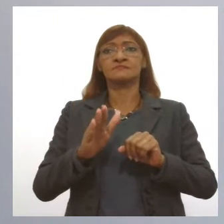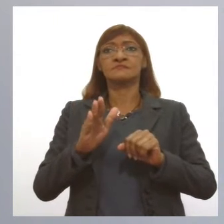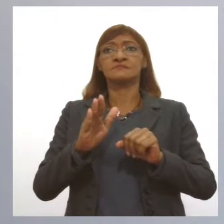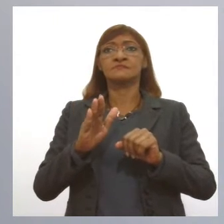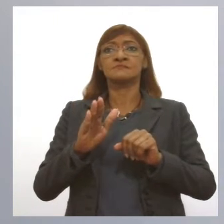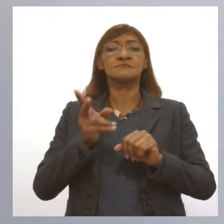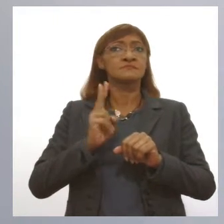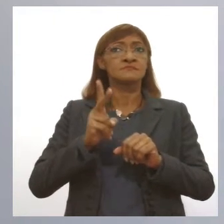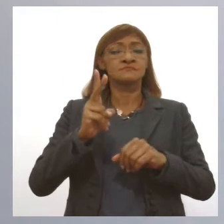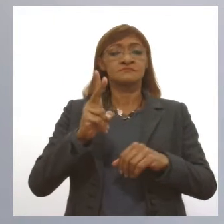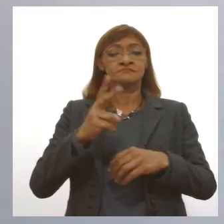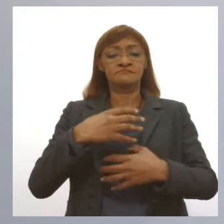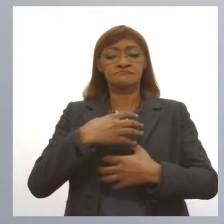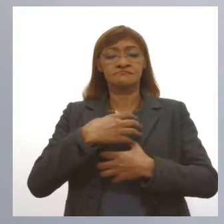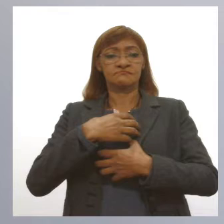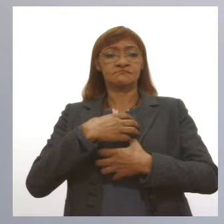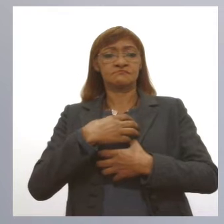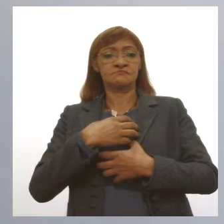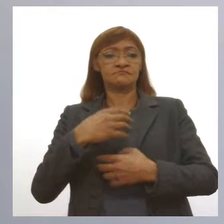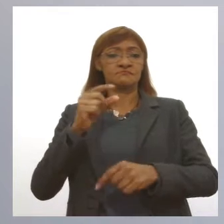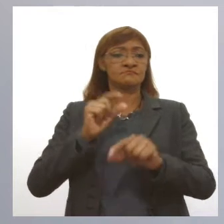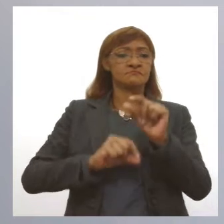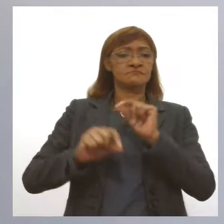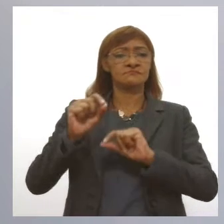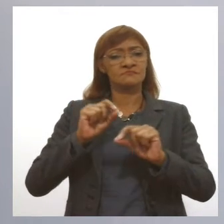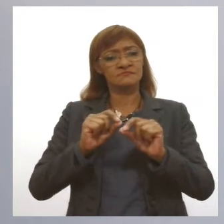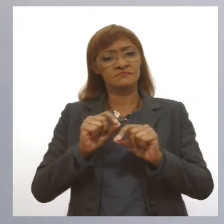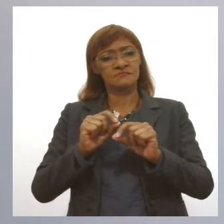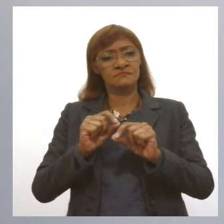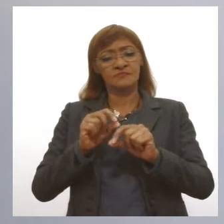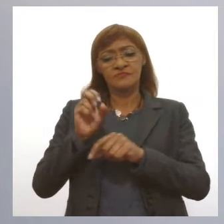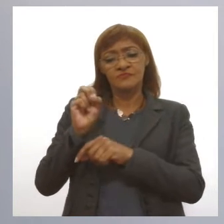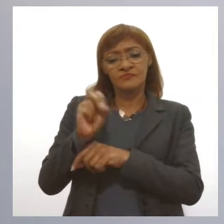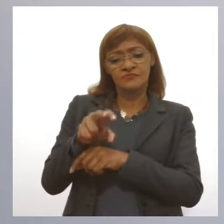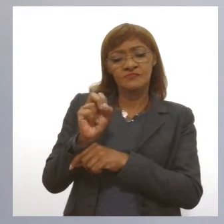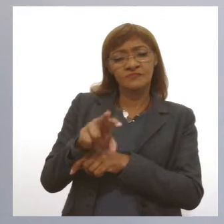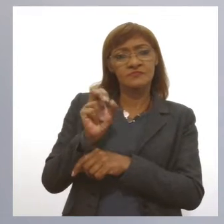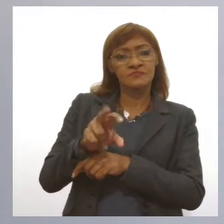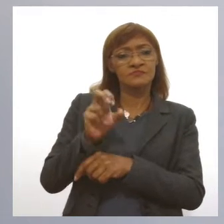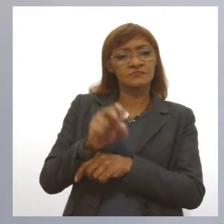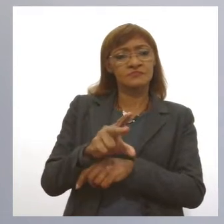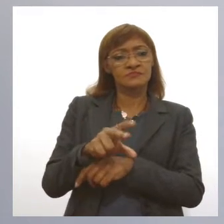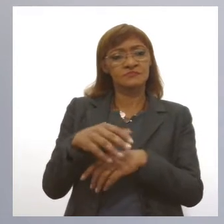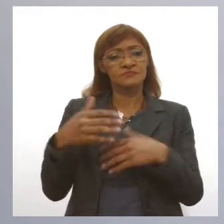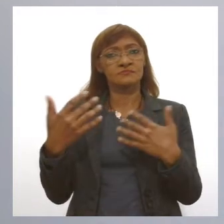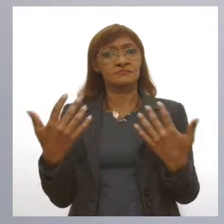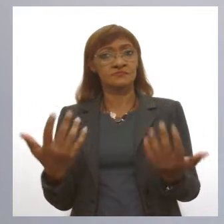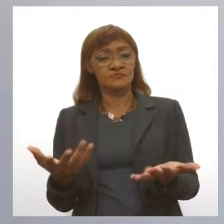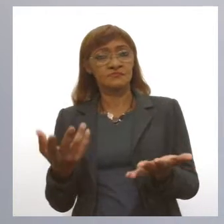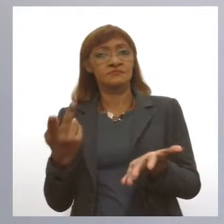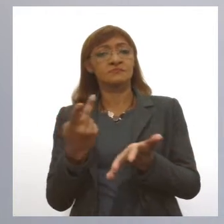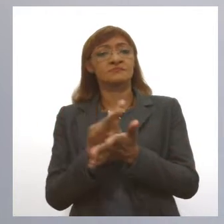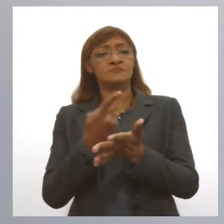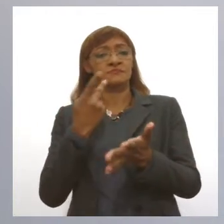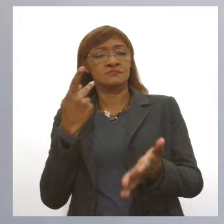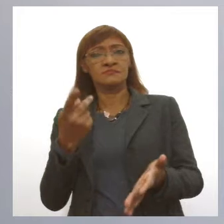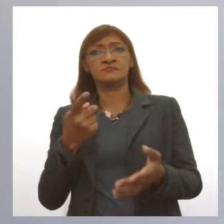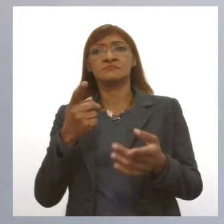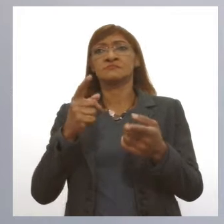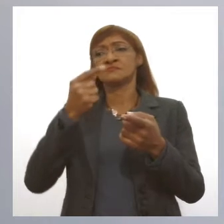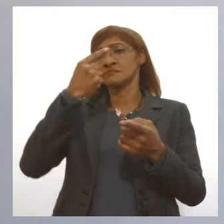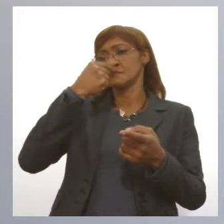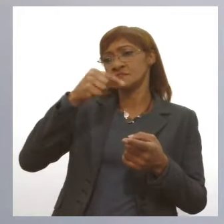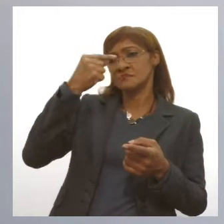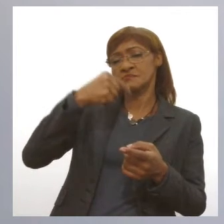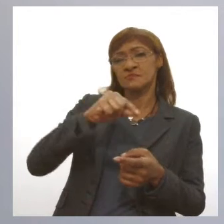imunizado pelo vírus que provocou a doença. Isso acontece muito na gripe, em outras